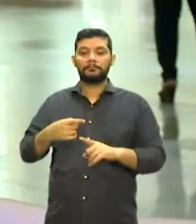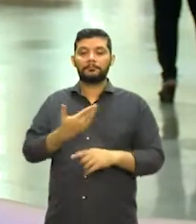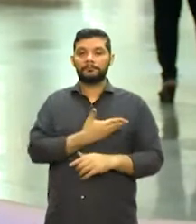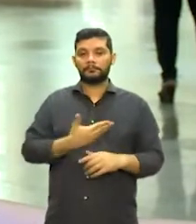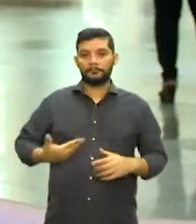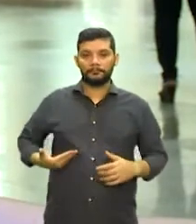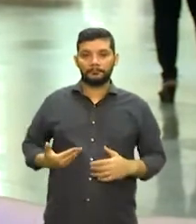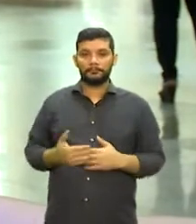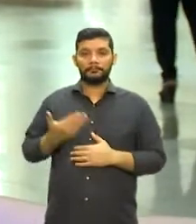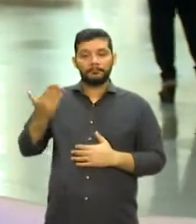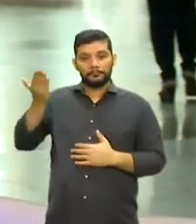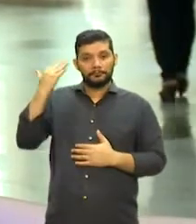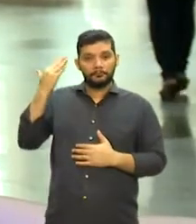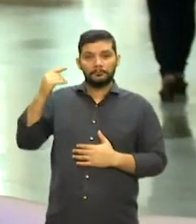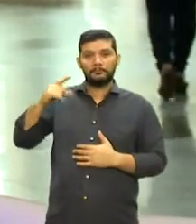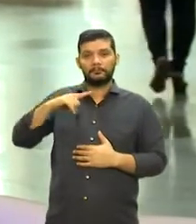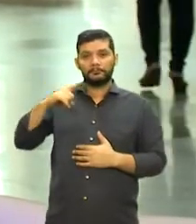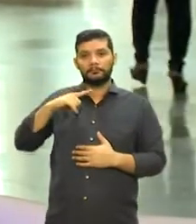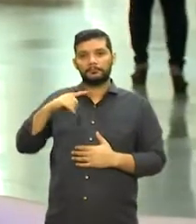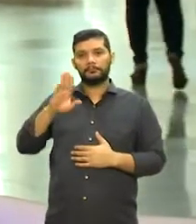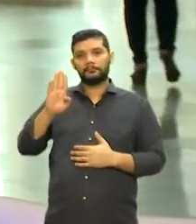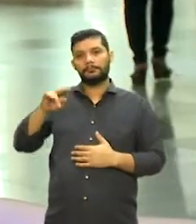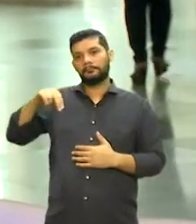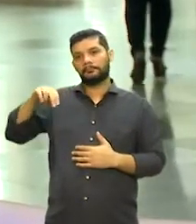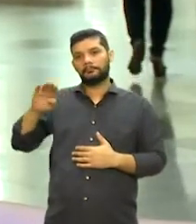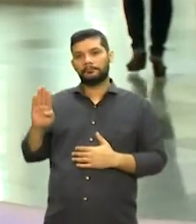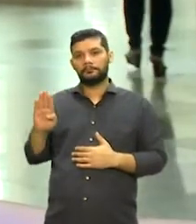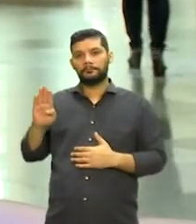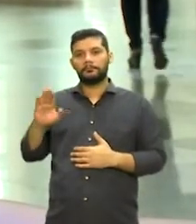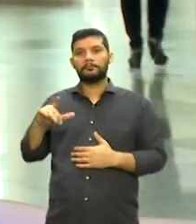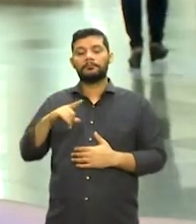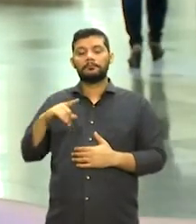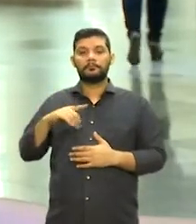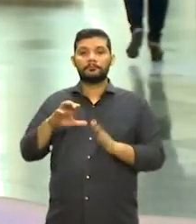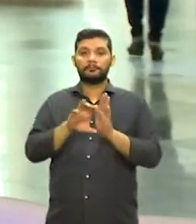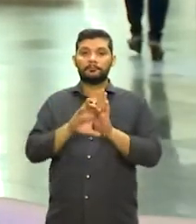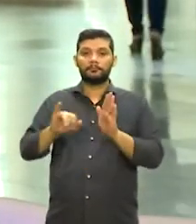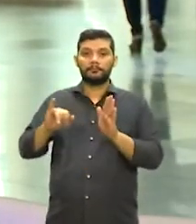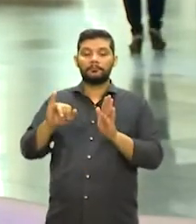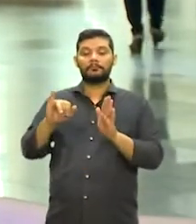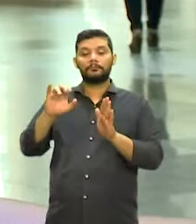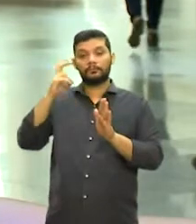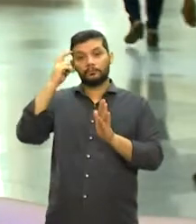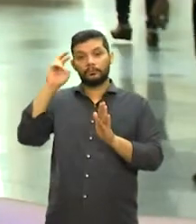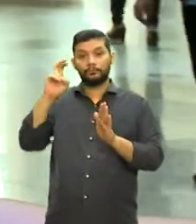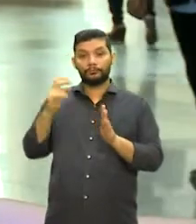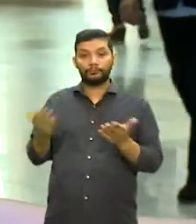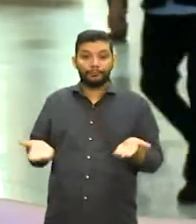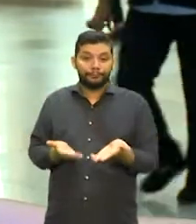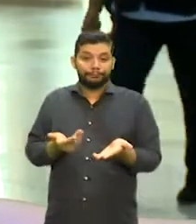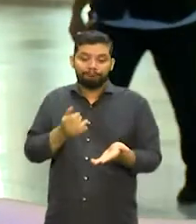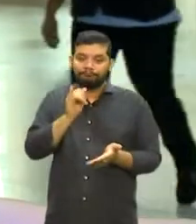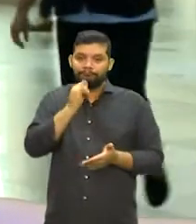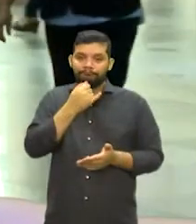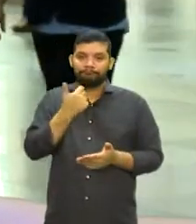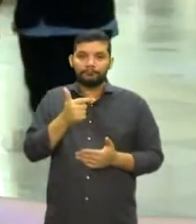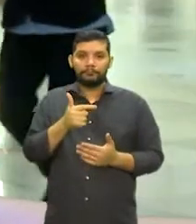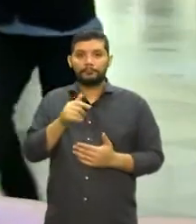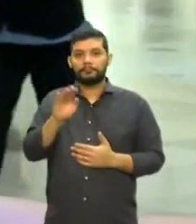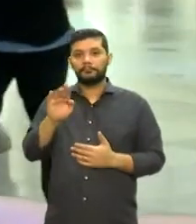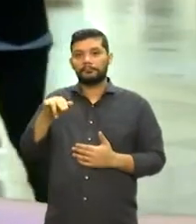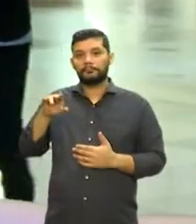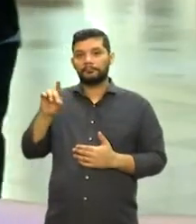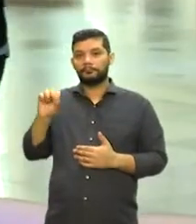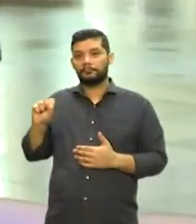Antigamente, a gente tinha o Banco do Nordeste, tinha um edital da cultura do Banco do Nordeste, já não temos mais. O BNDES investiu